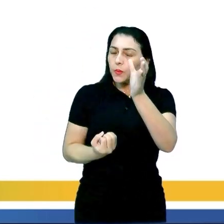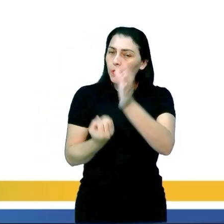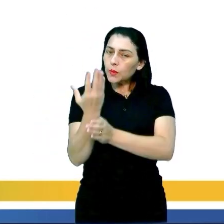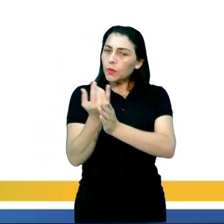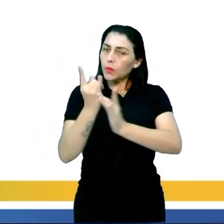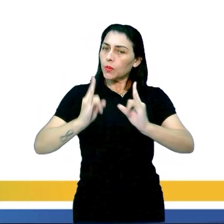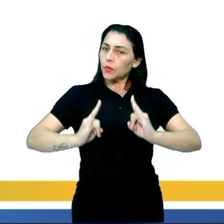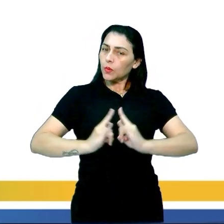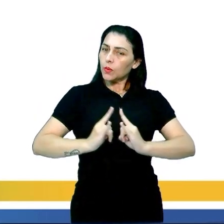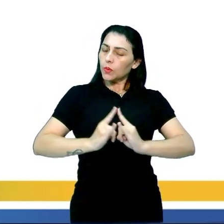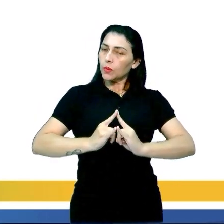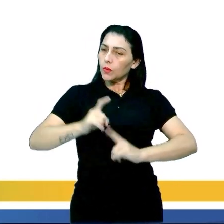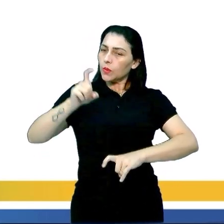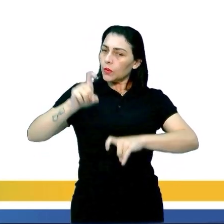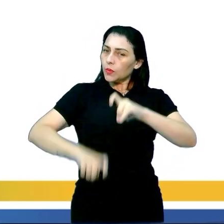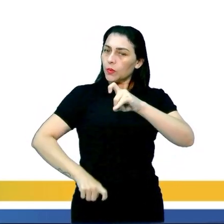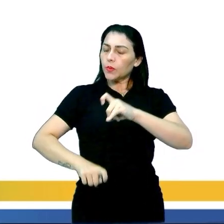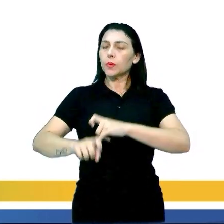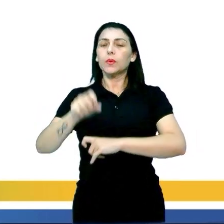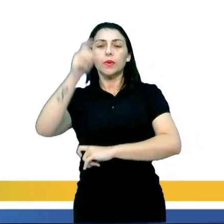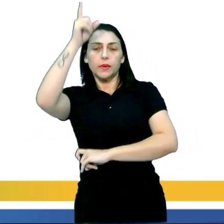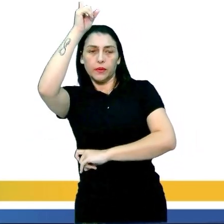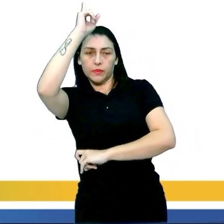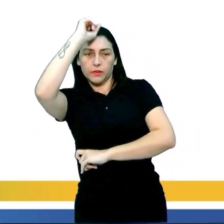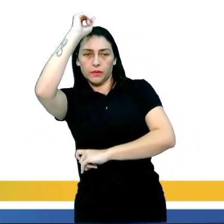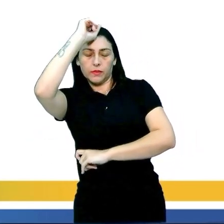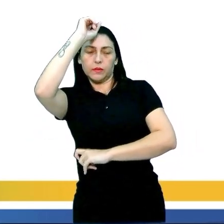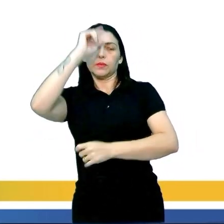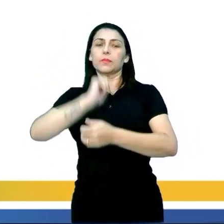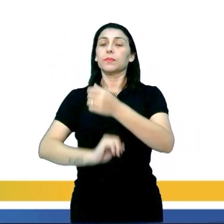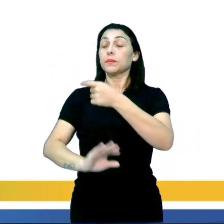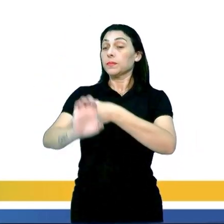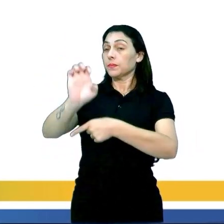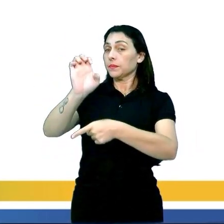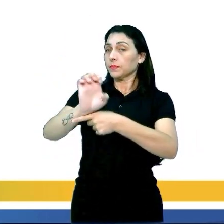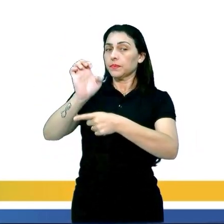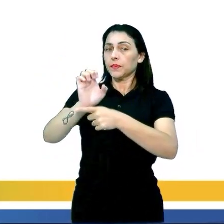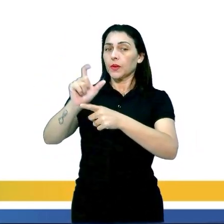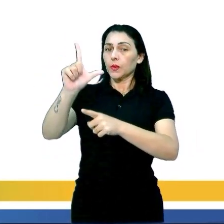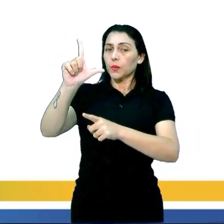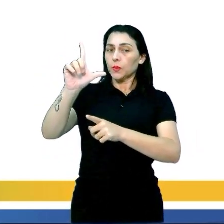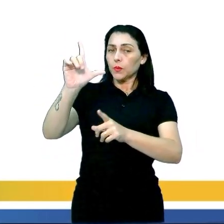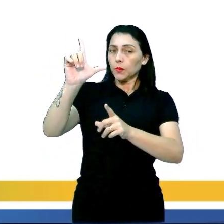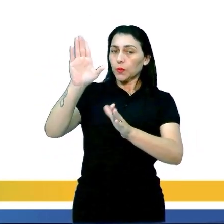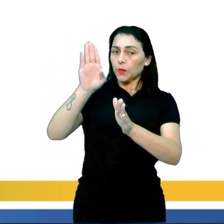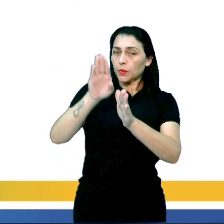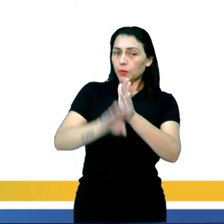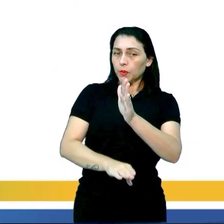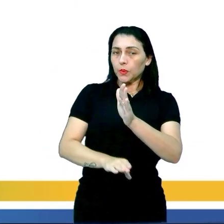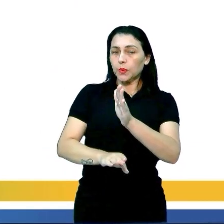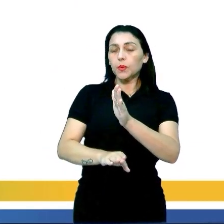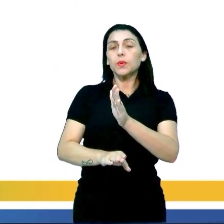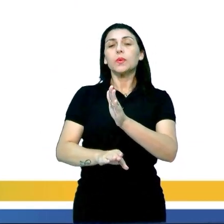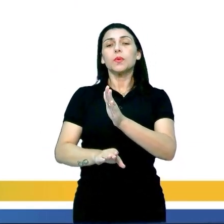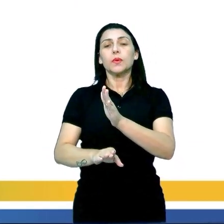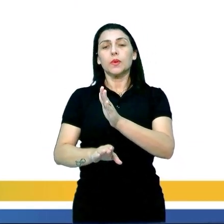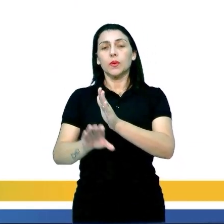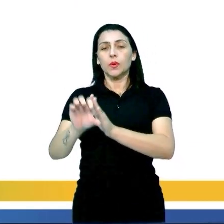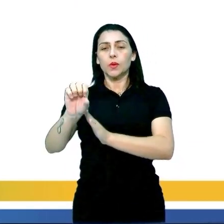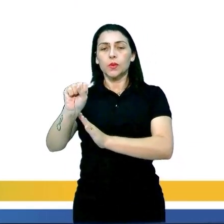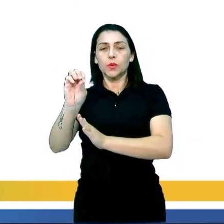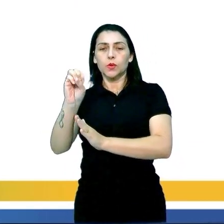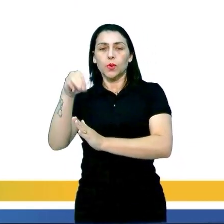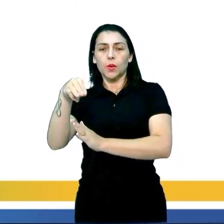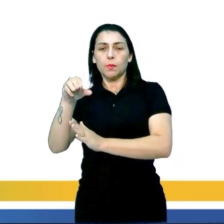na redução de produção de hormônios sexuais na fase adulta. Ou alternativa E, da redução da